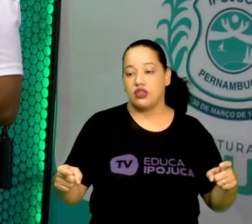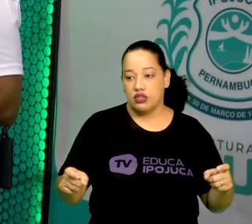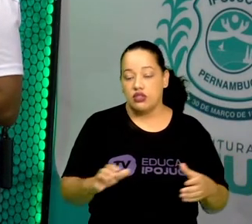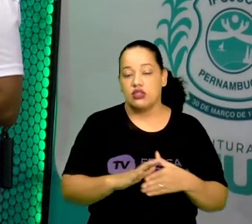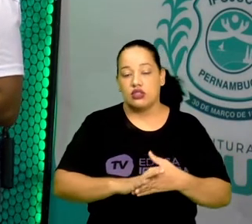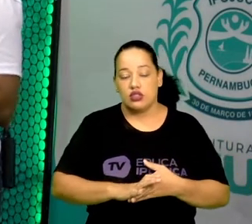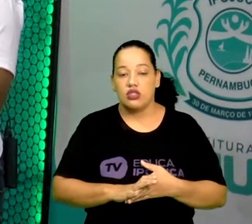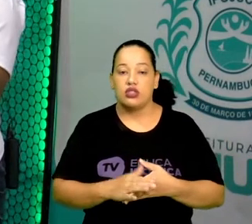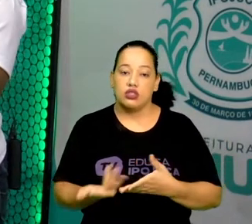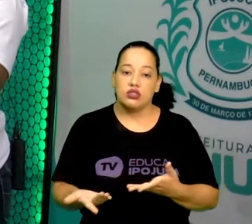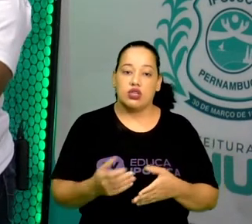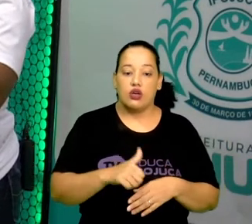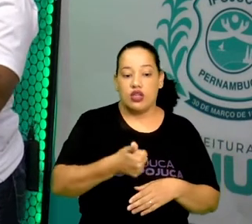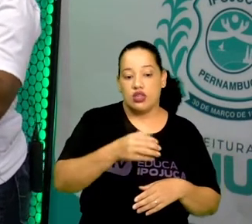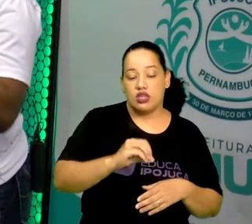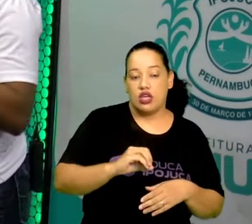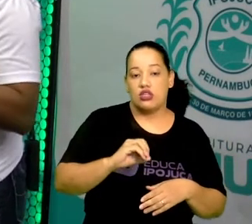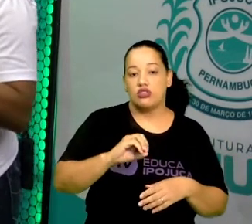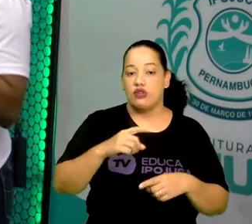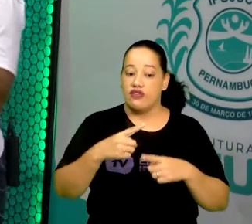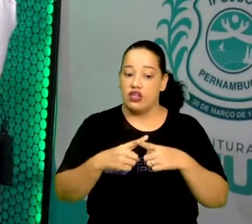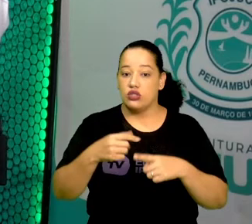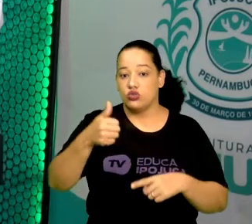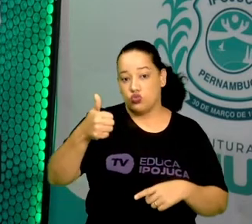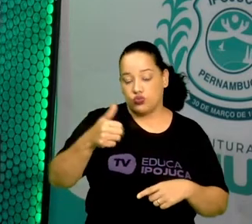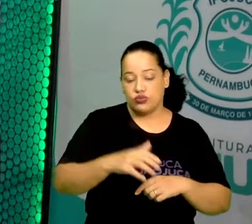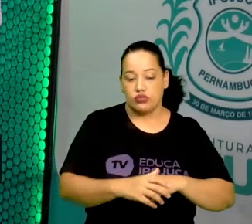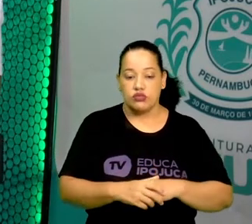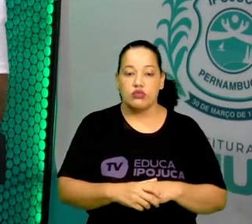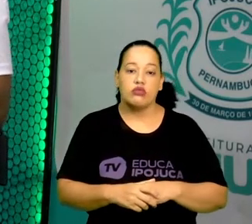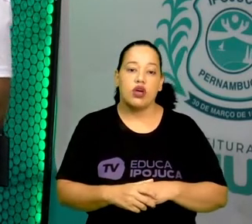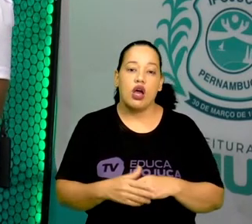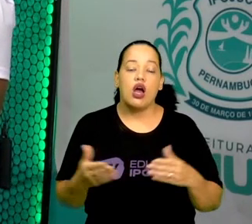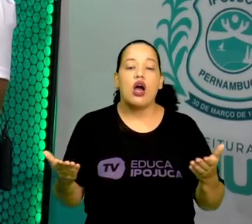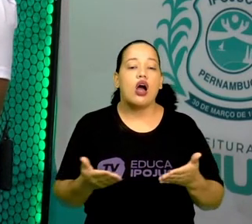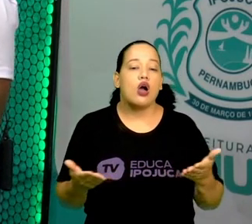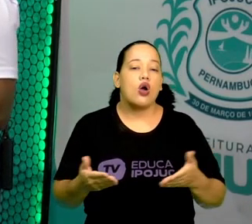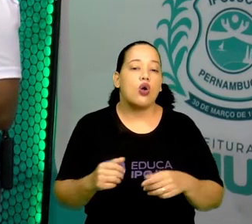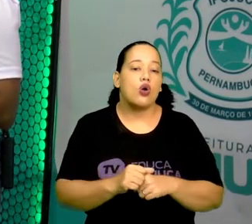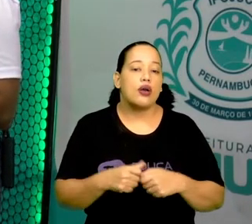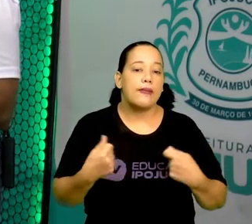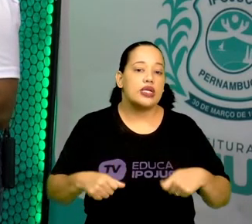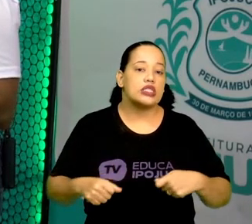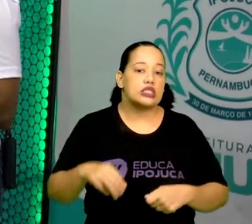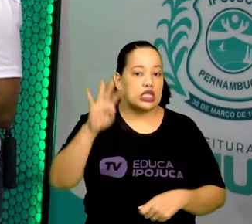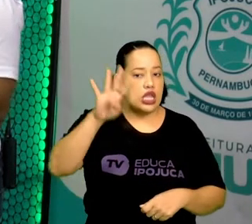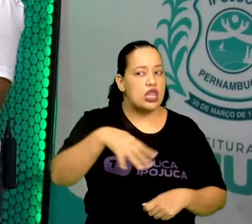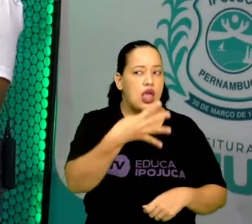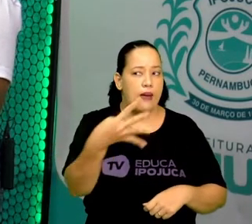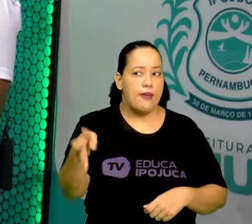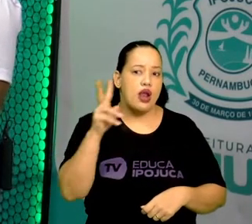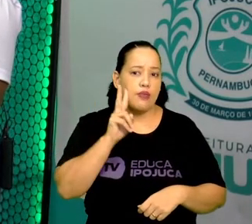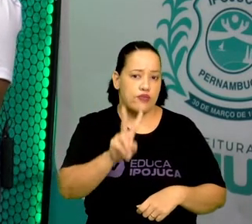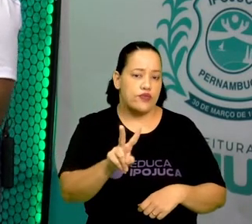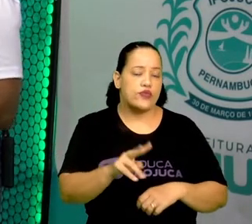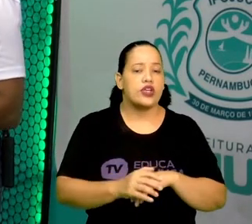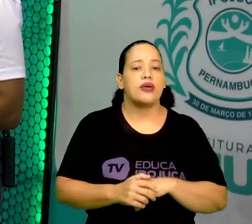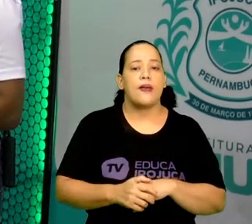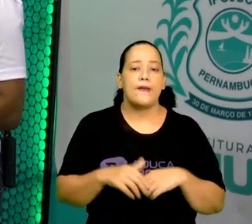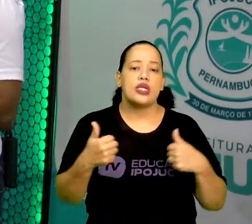Ok? Vamos pegar a tabela para nos auxiliar. Eu quero transformar aqui em